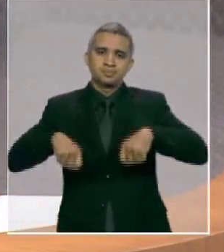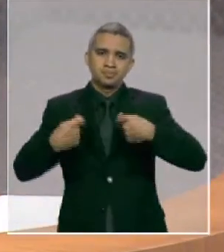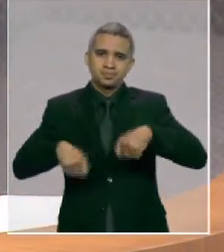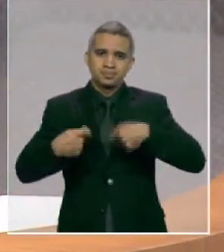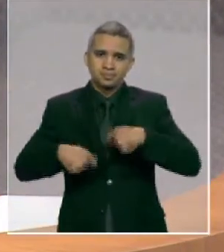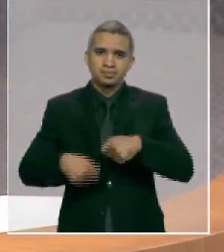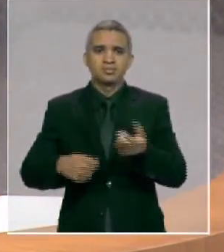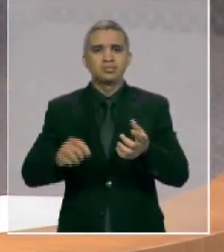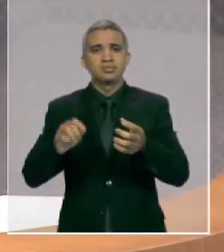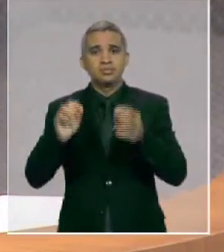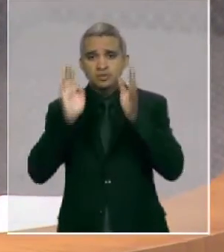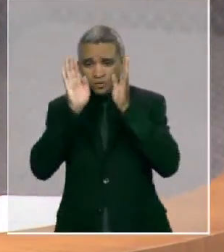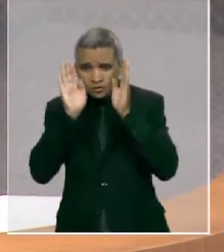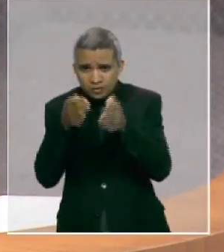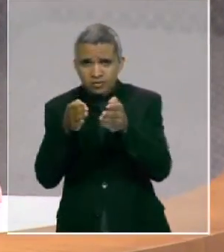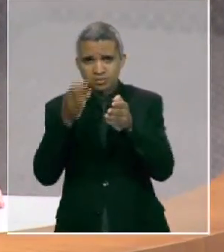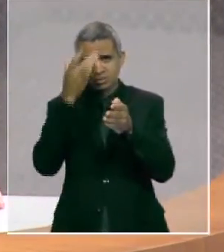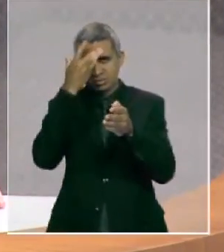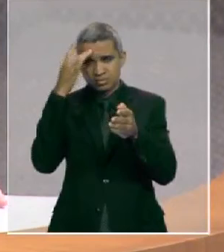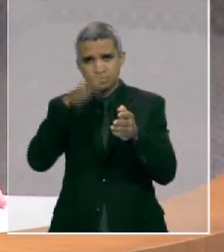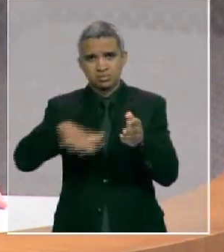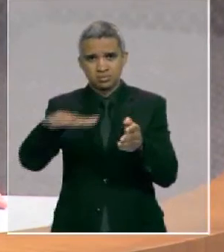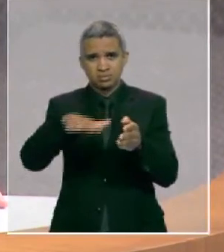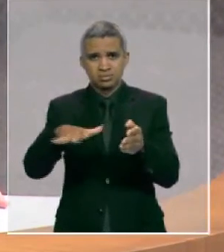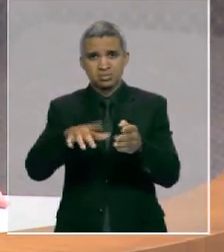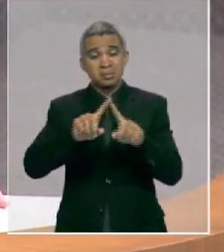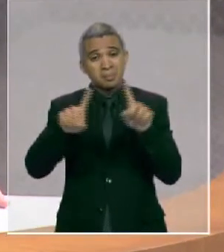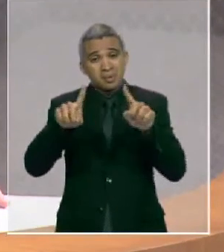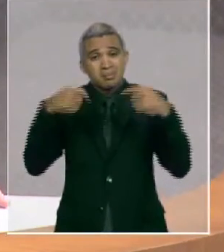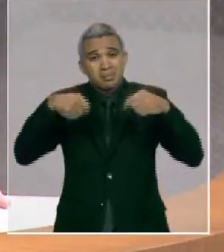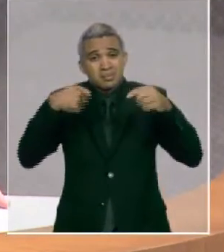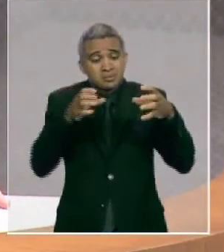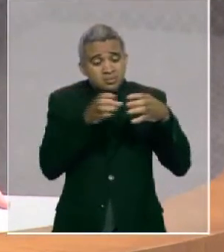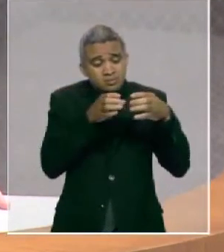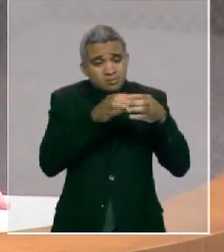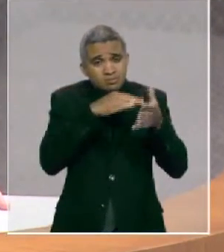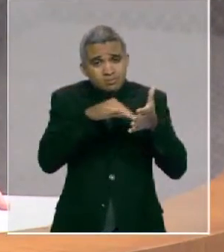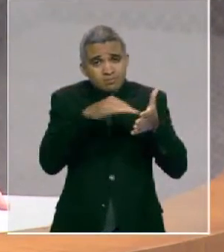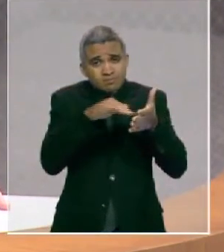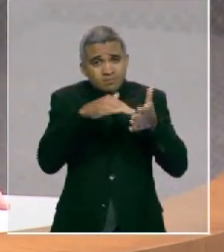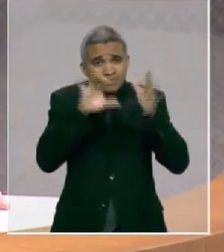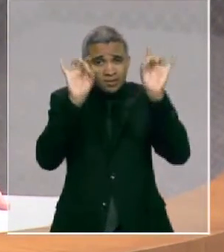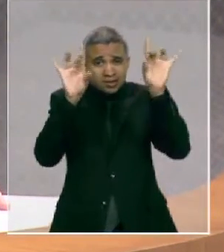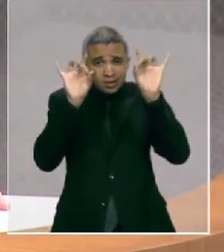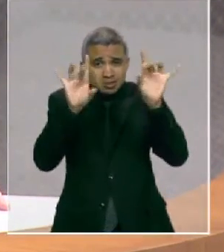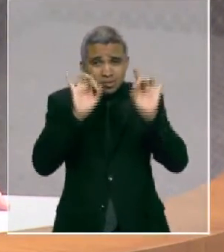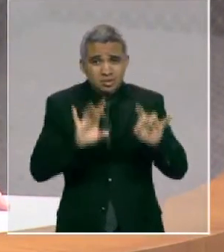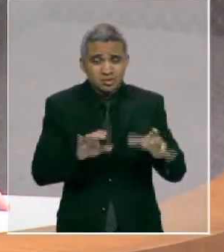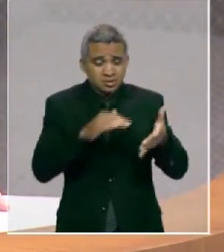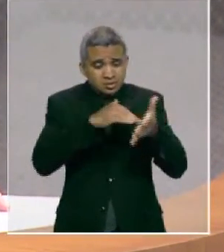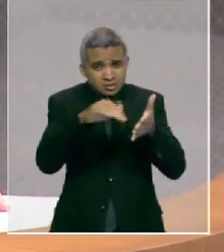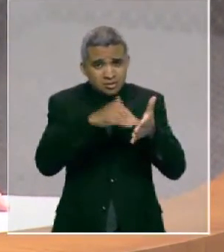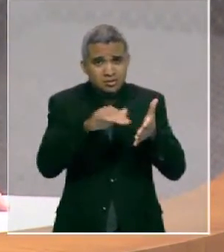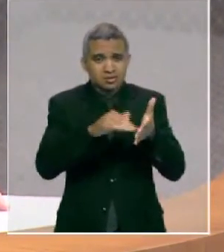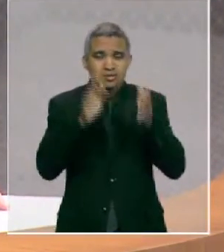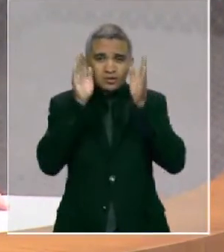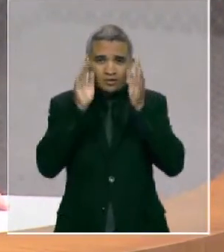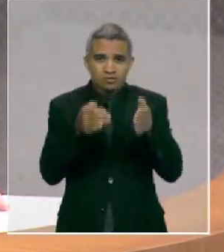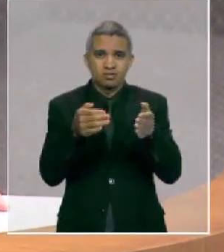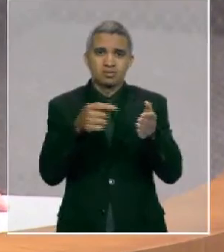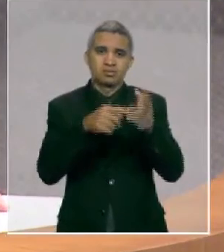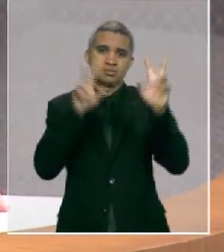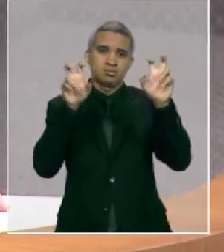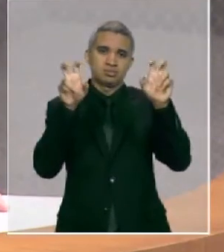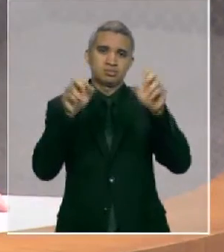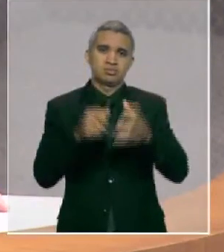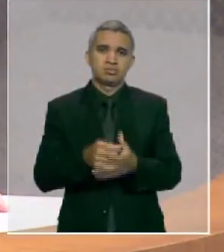tratar disso, alguém para olhar esses problemas que afligem o Estado todo ano, principalmente nesse